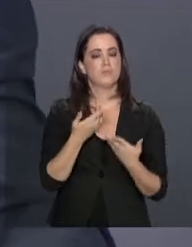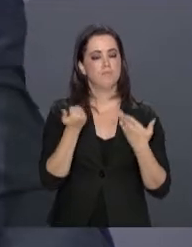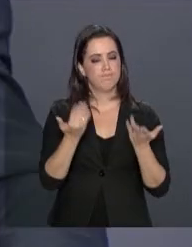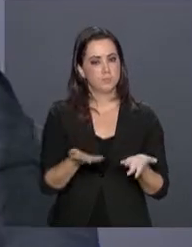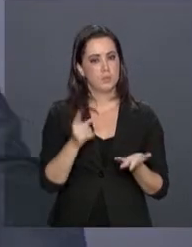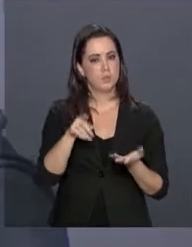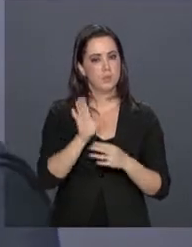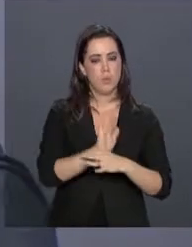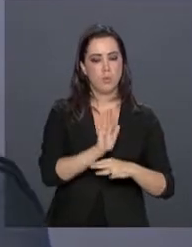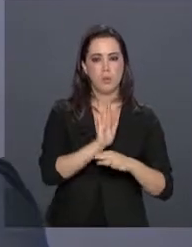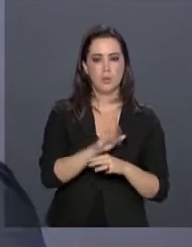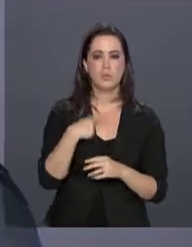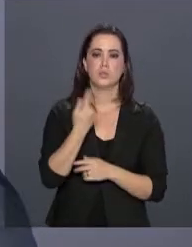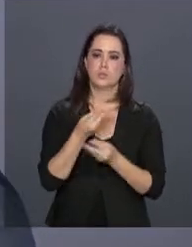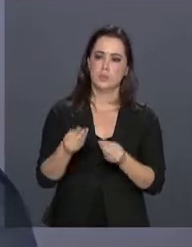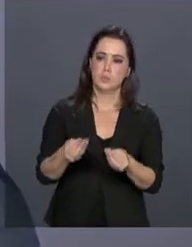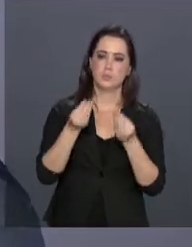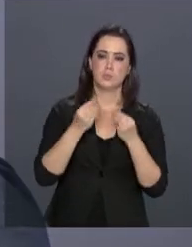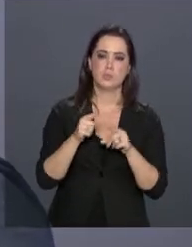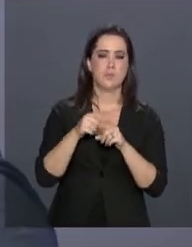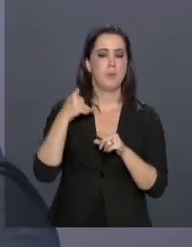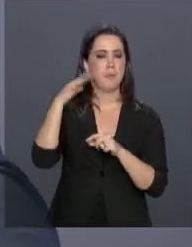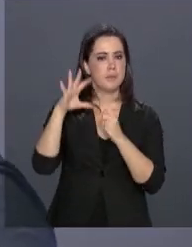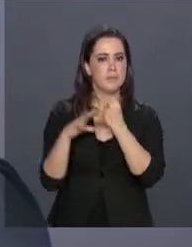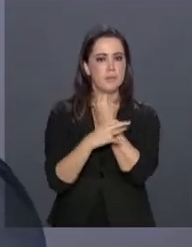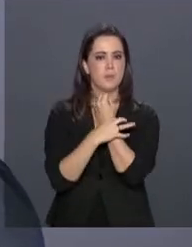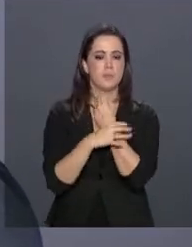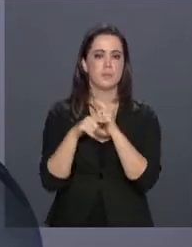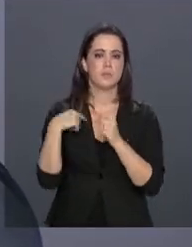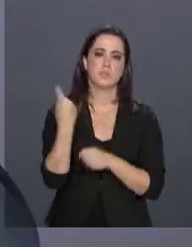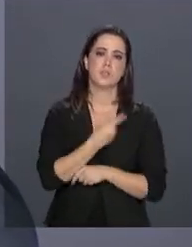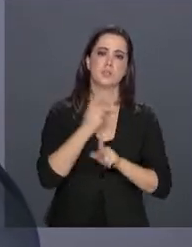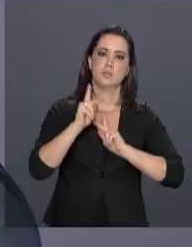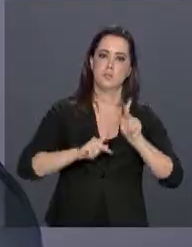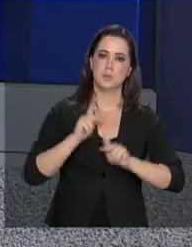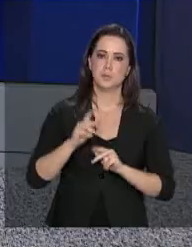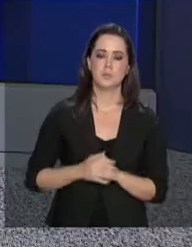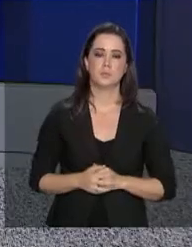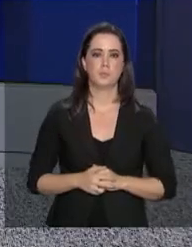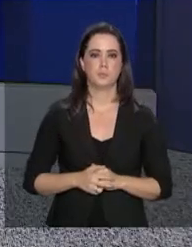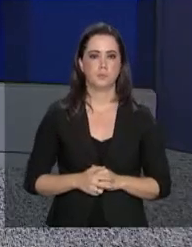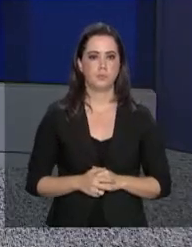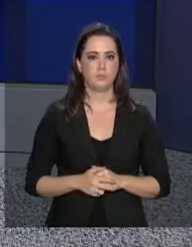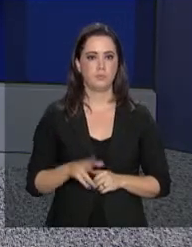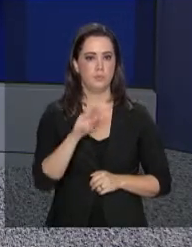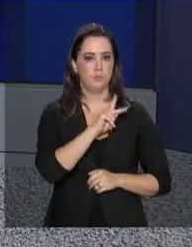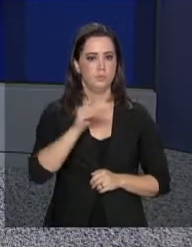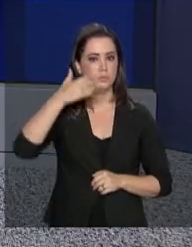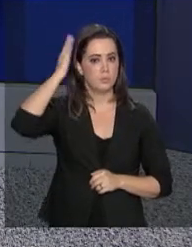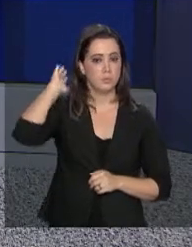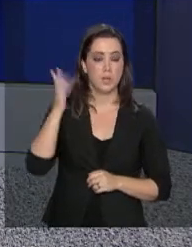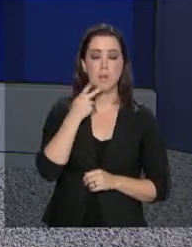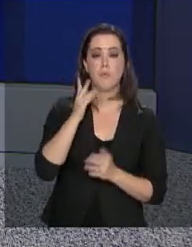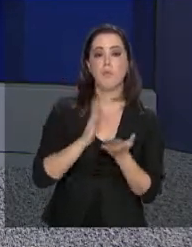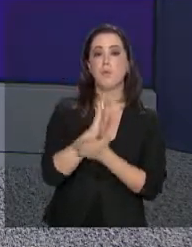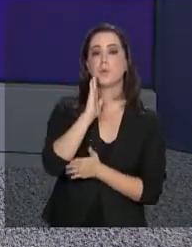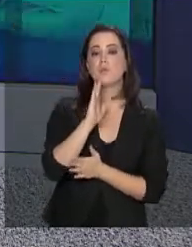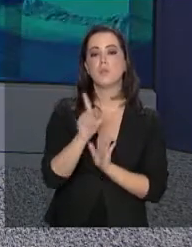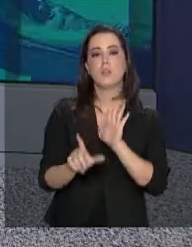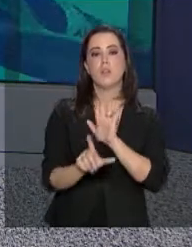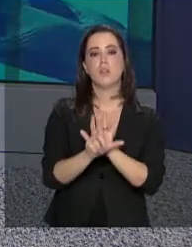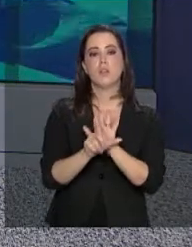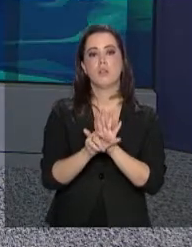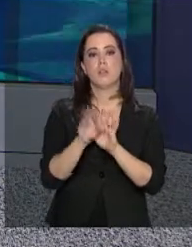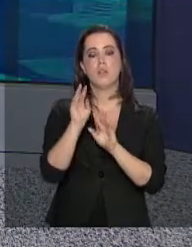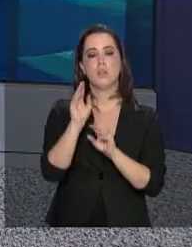aí apoiarmos e trazermos mais segurança à nossa população. O presidente Michel Temer sancionou hoje